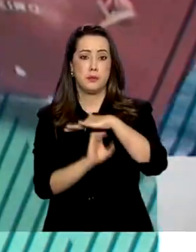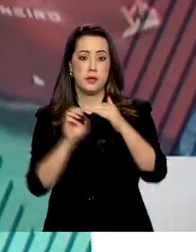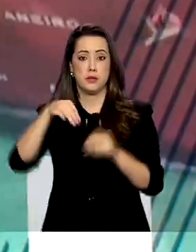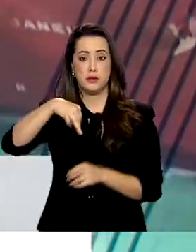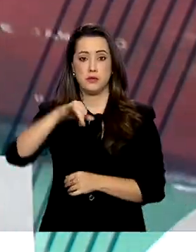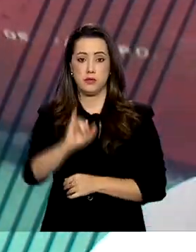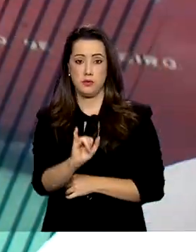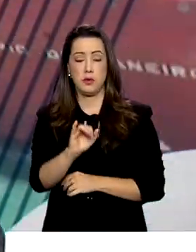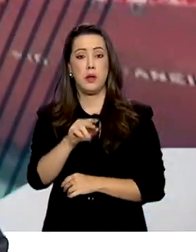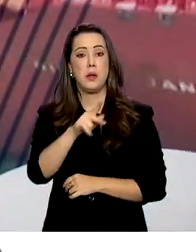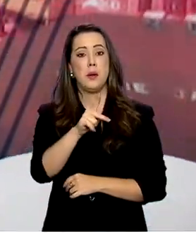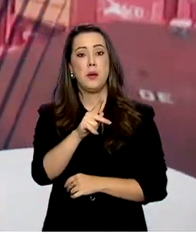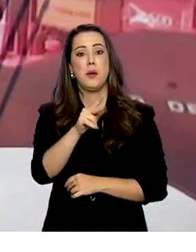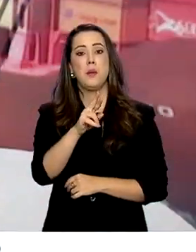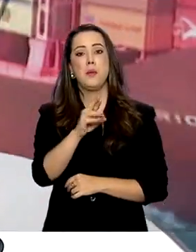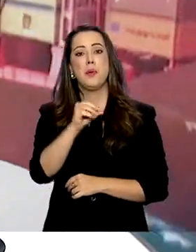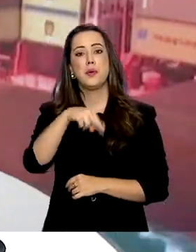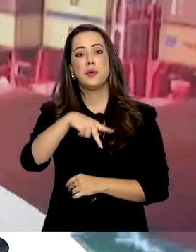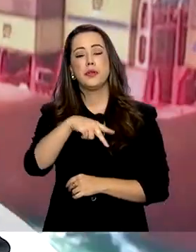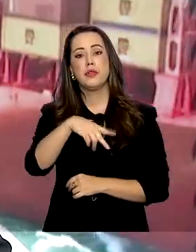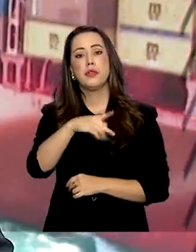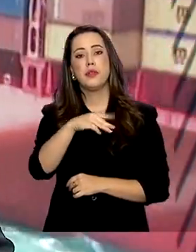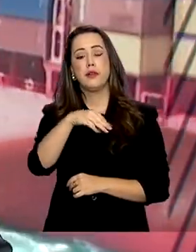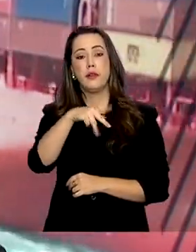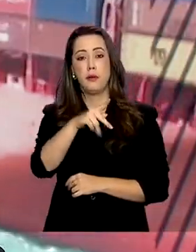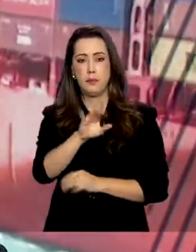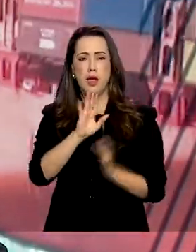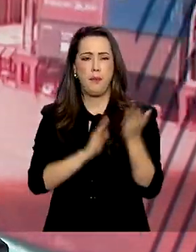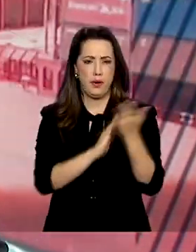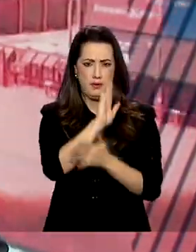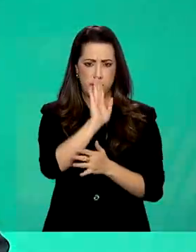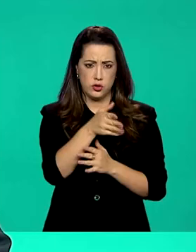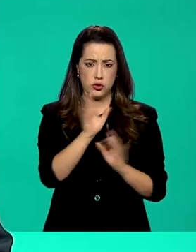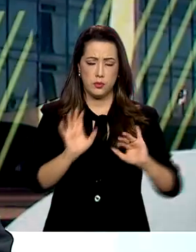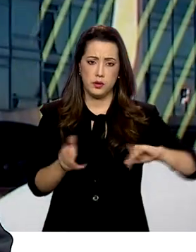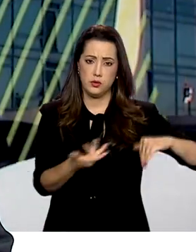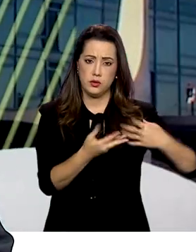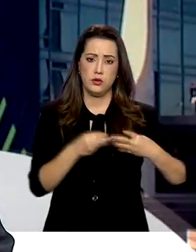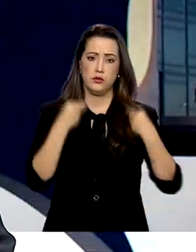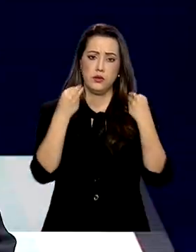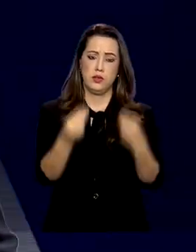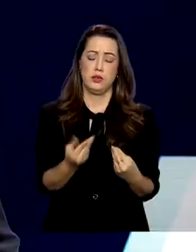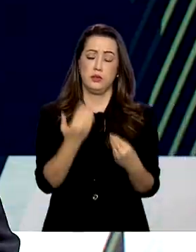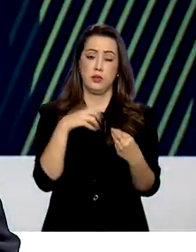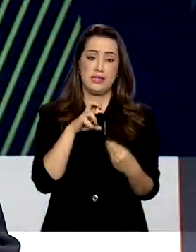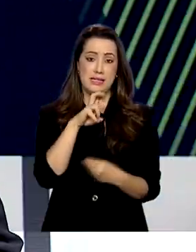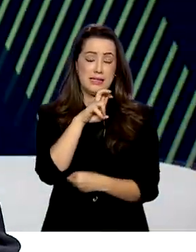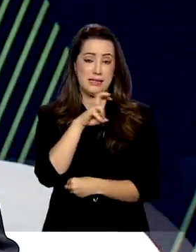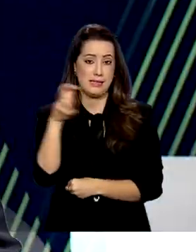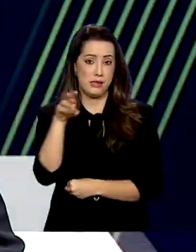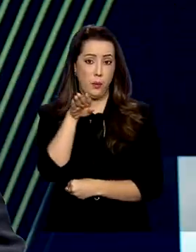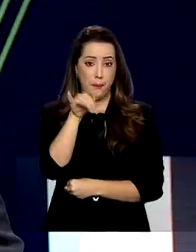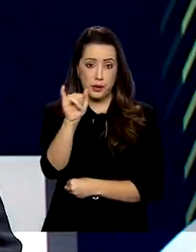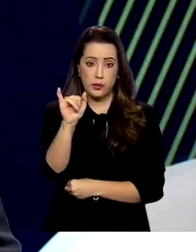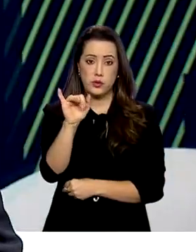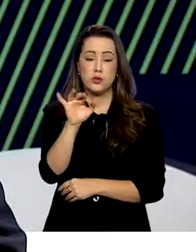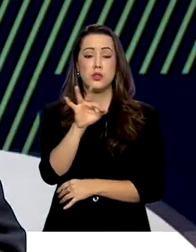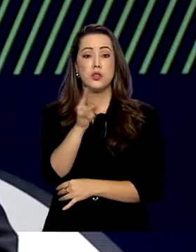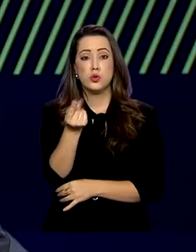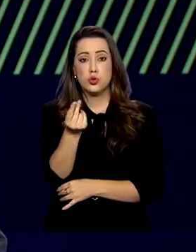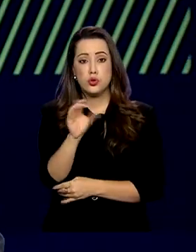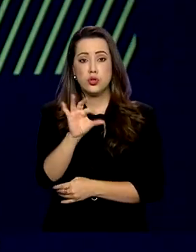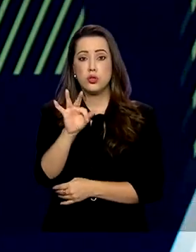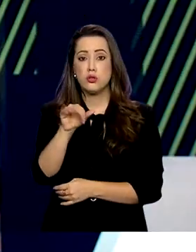Pecanoporte, o PRONAMP. Uma medida provisória já aprovada pelo Congresso garante que acesso aos mais de 5 bilhões